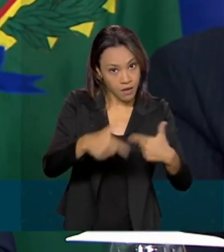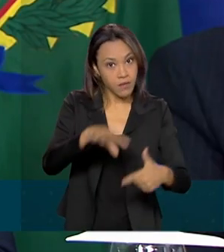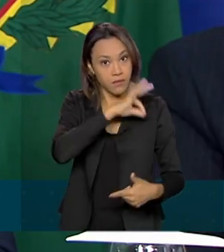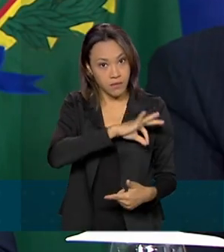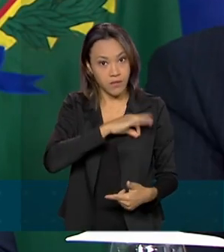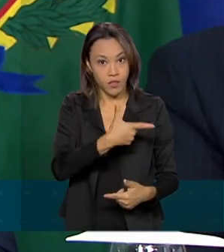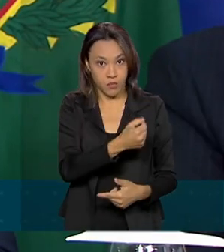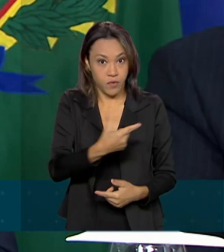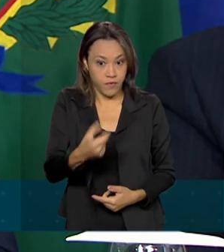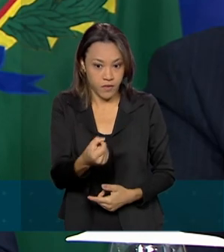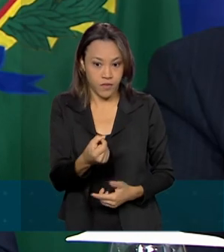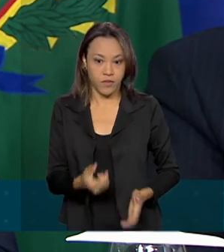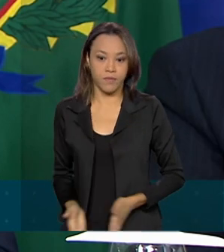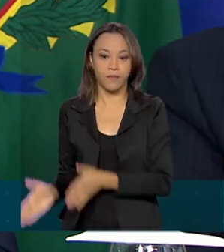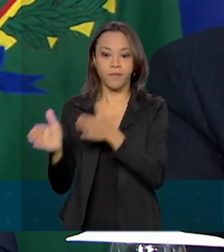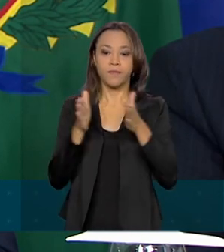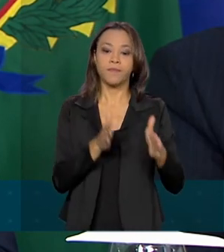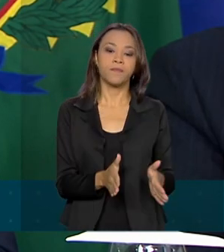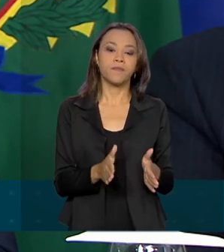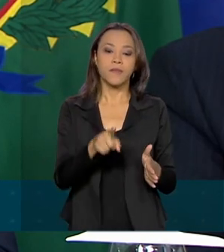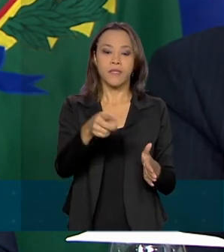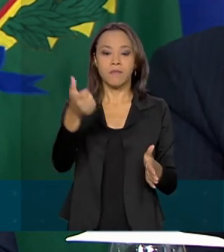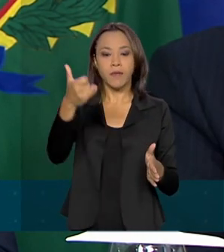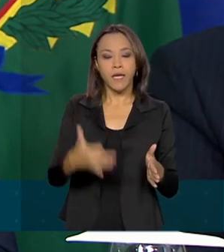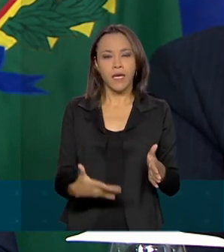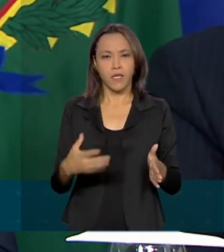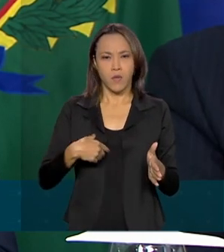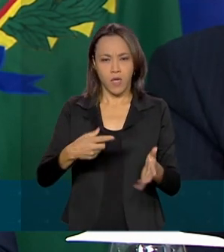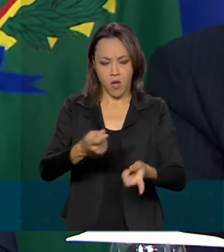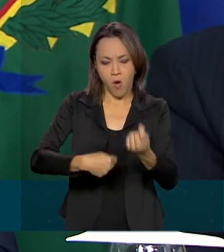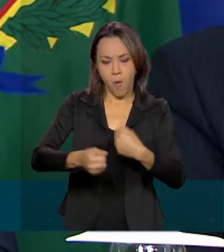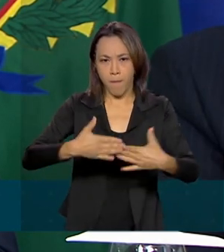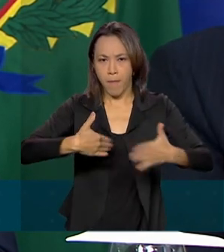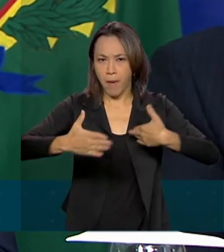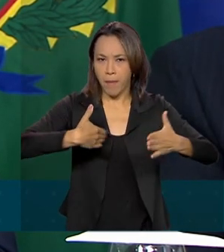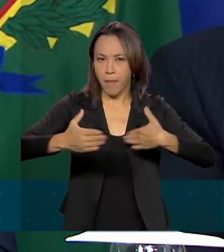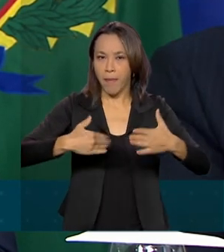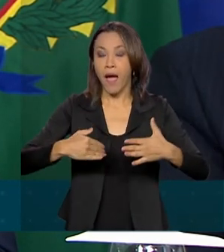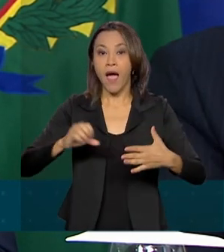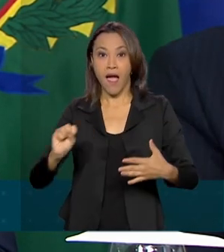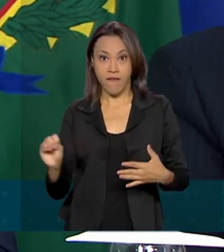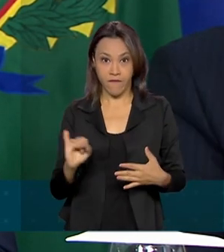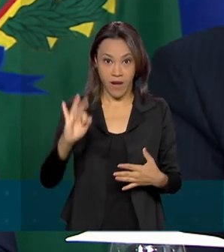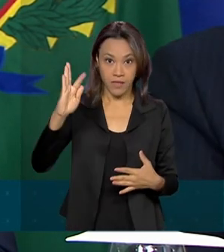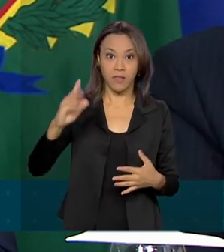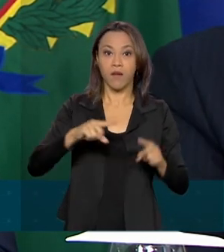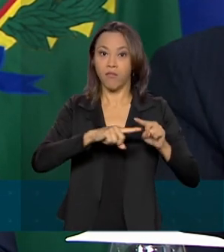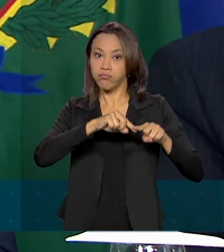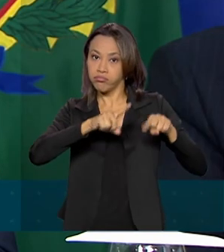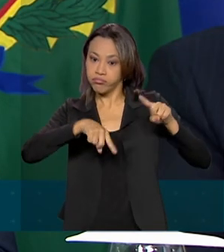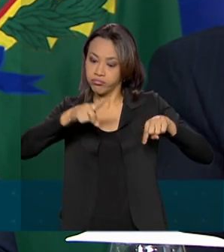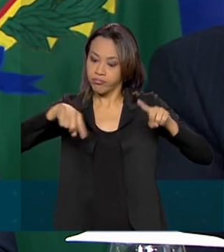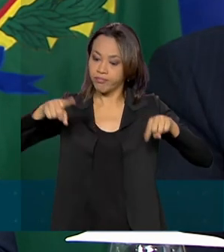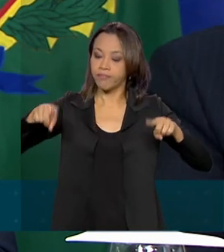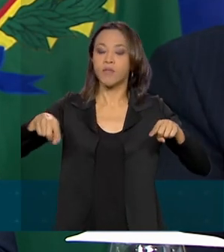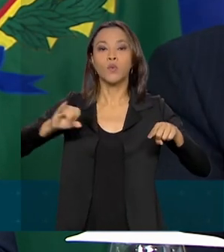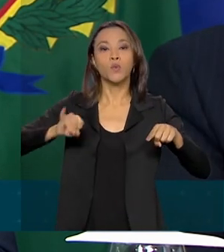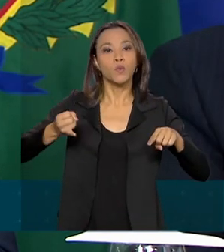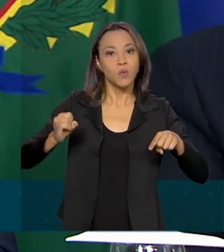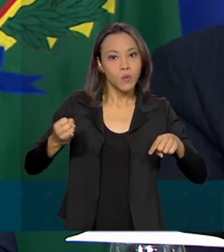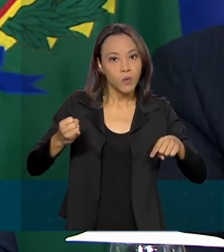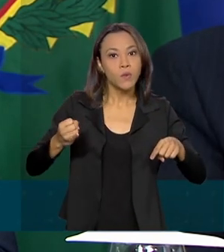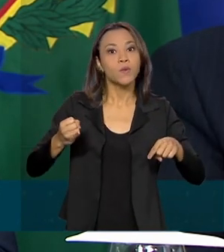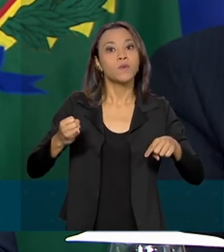As projeções do mercado estimam que a taxa de inflação flutuará dentro da banda com taxa de juros